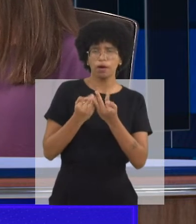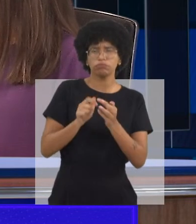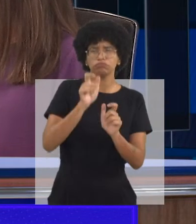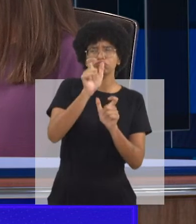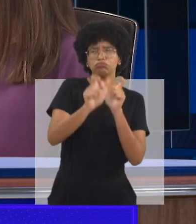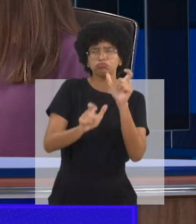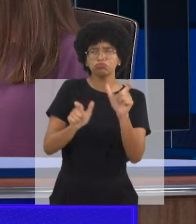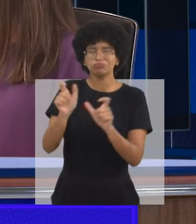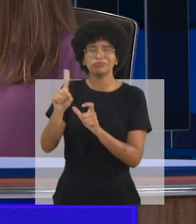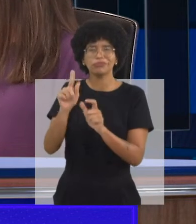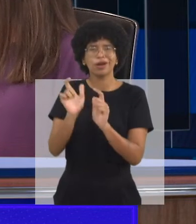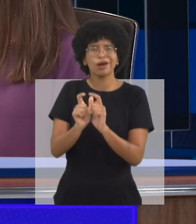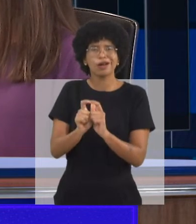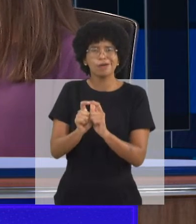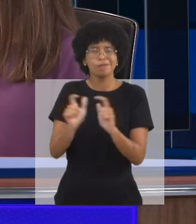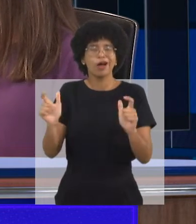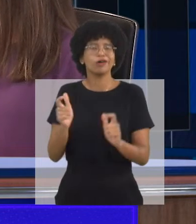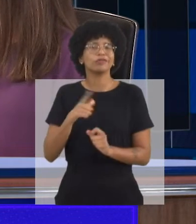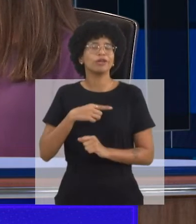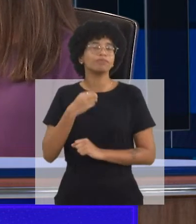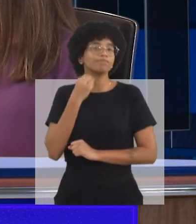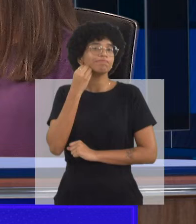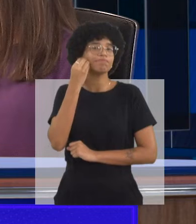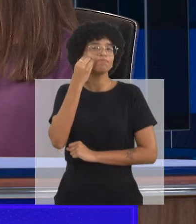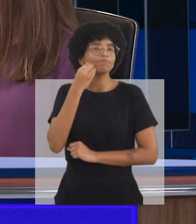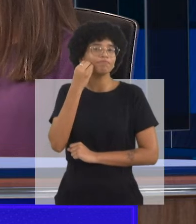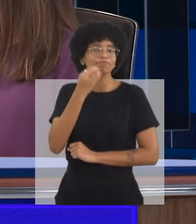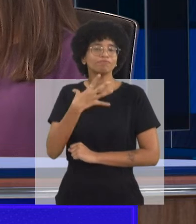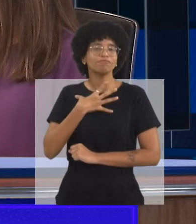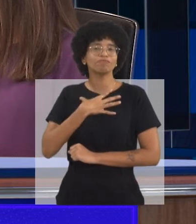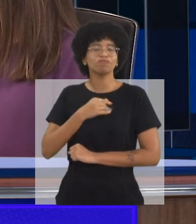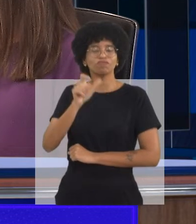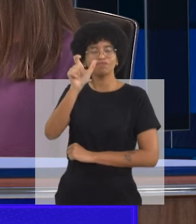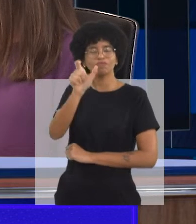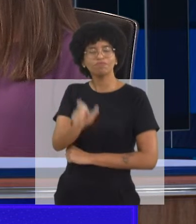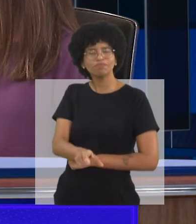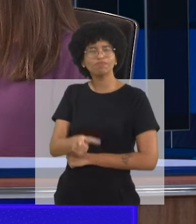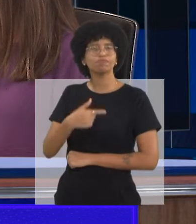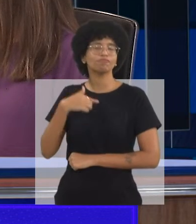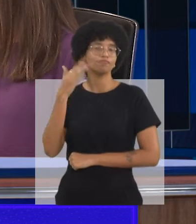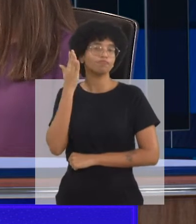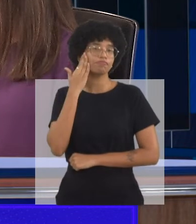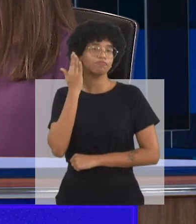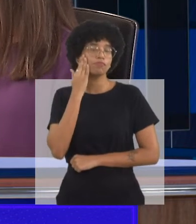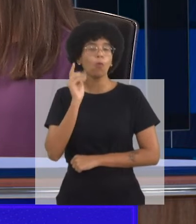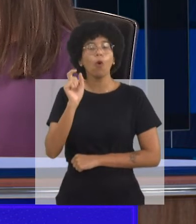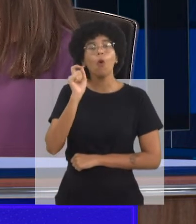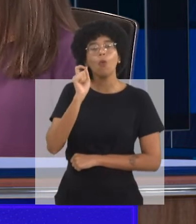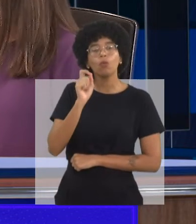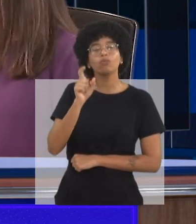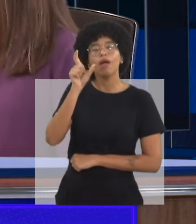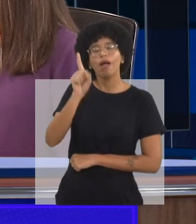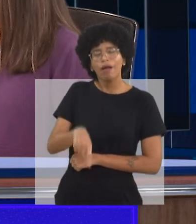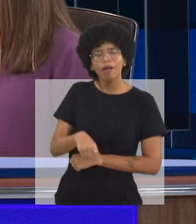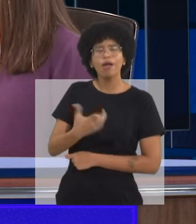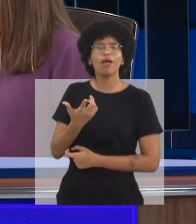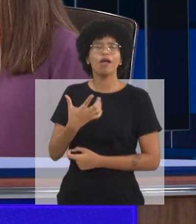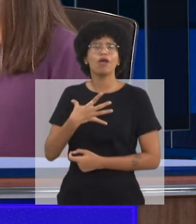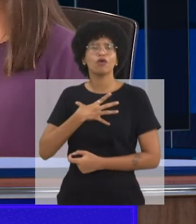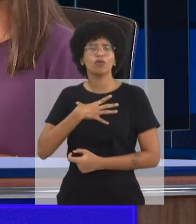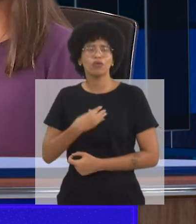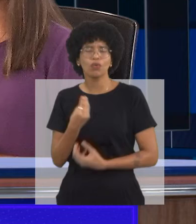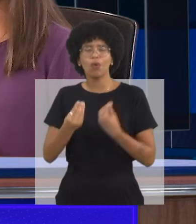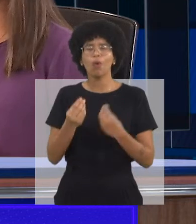querem dar um de entendido, como que fosse um profissional da área de saúde, né? É, eu